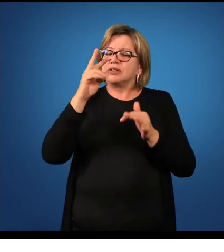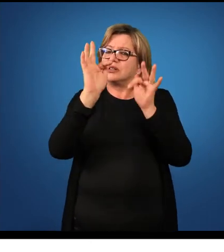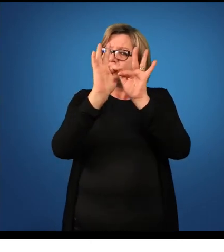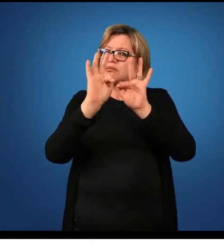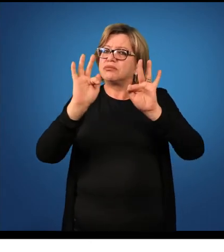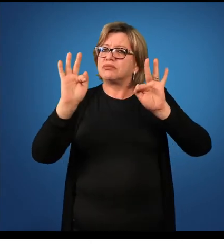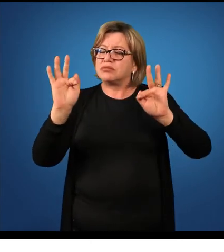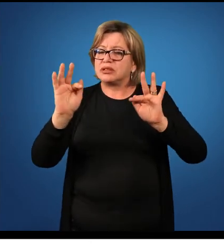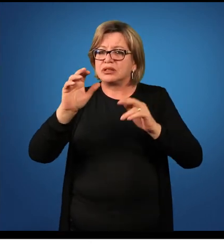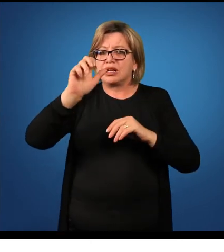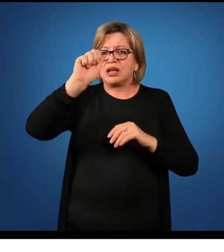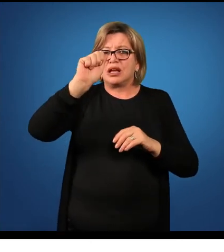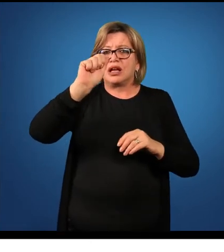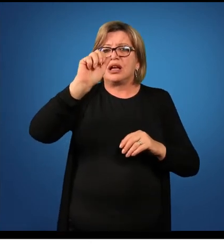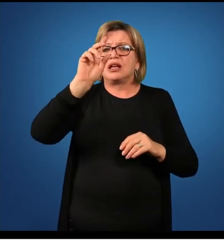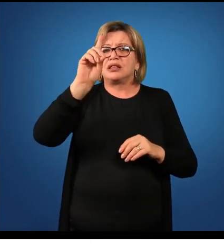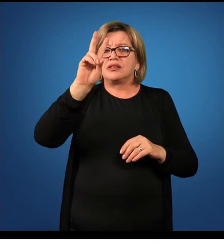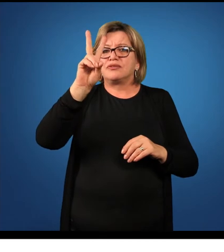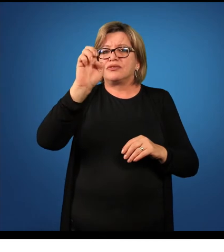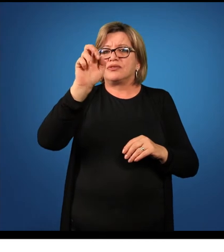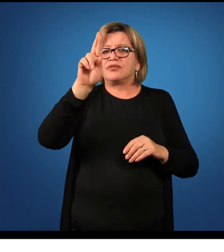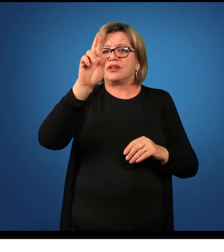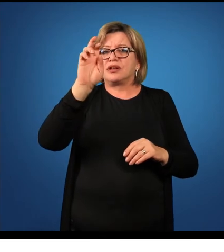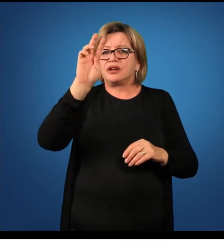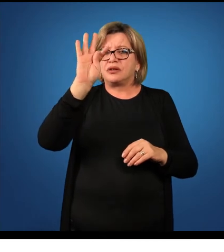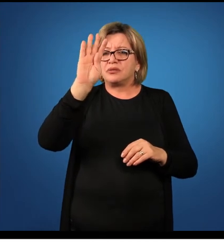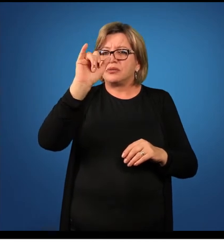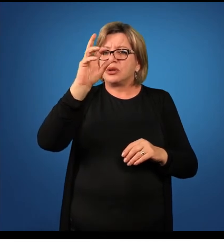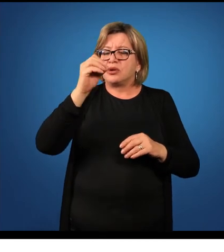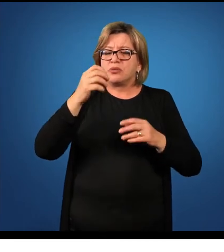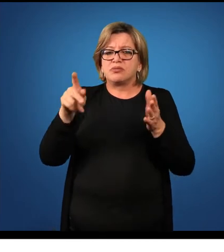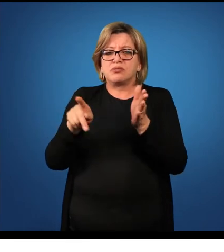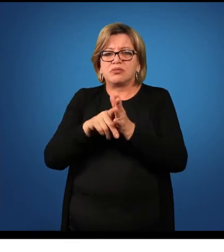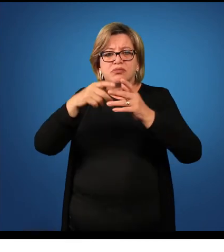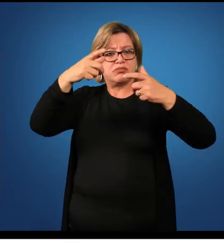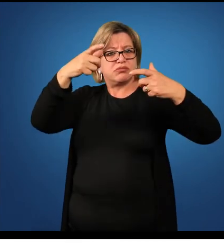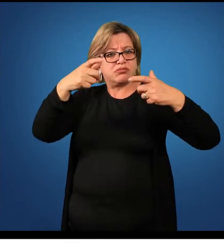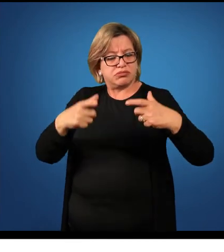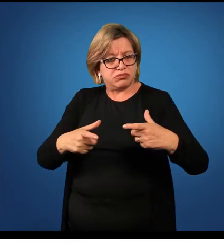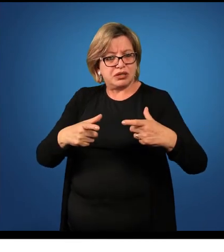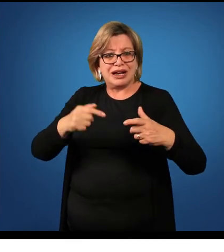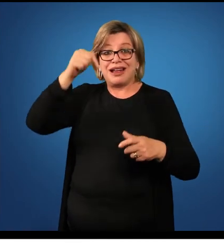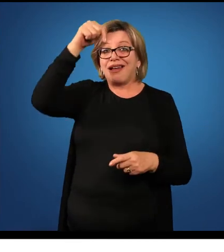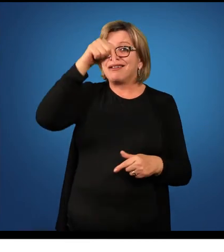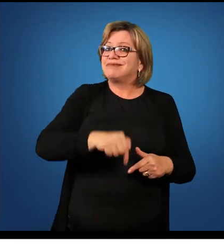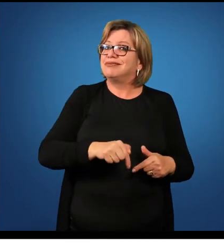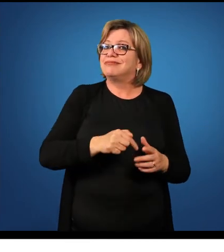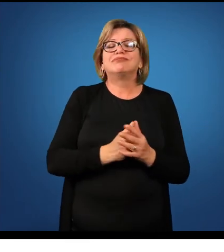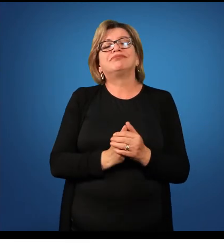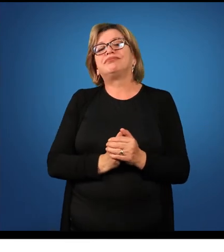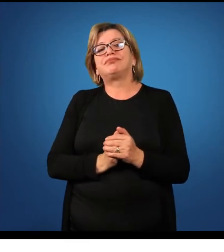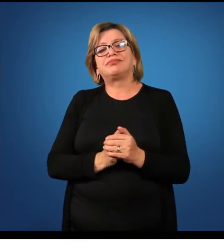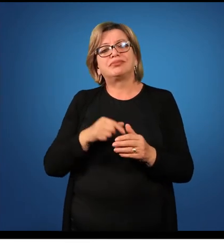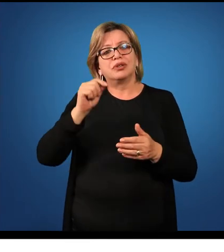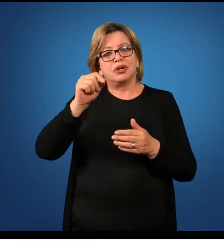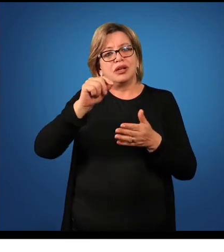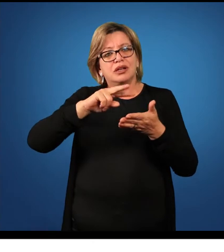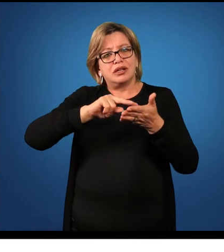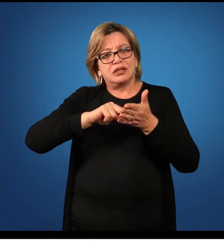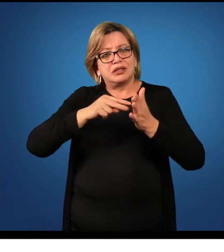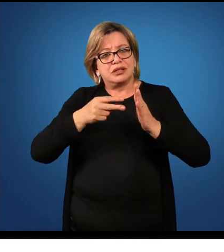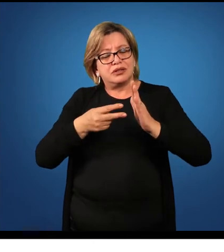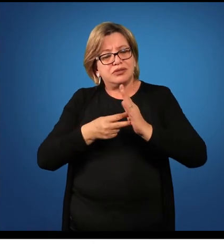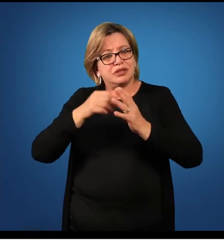adverbio de lugar venturo ano éremos ic isso quer dizer no